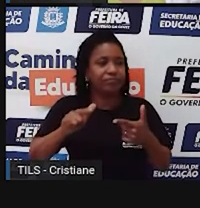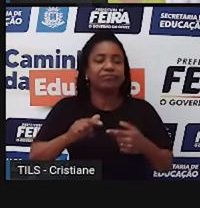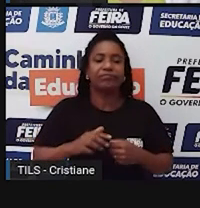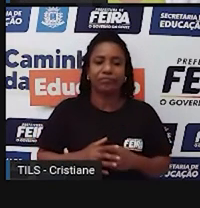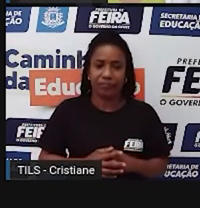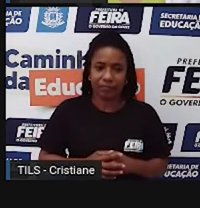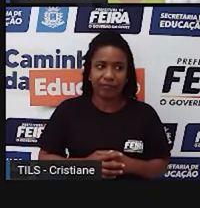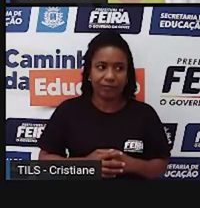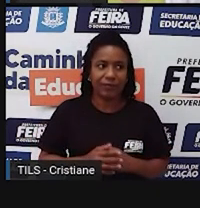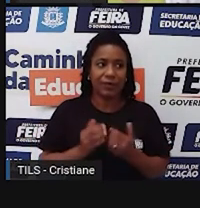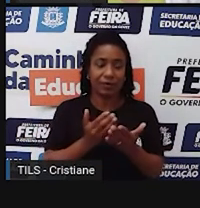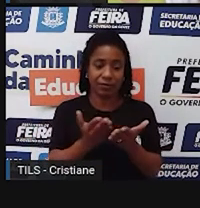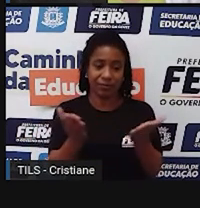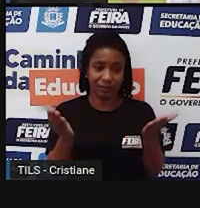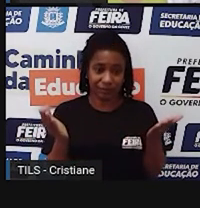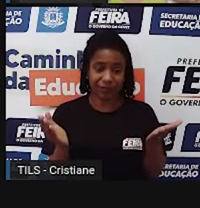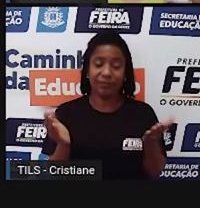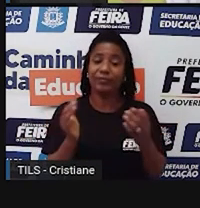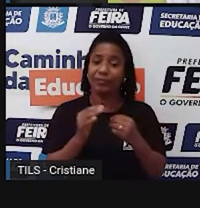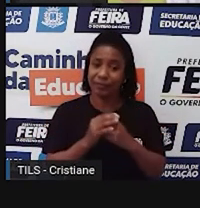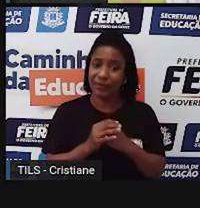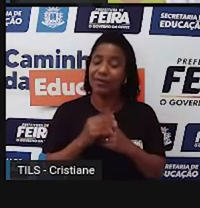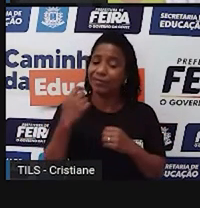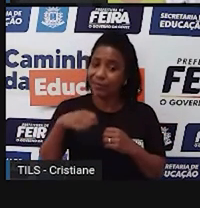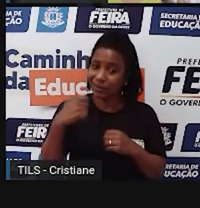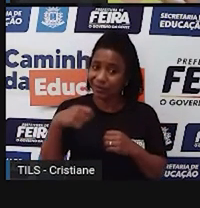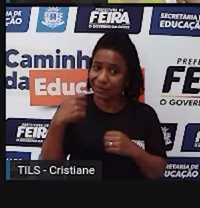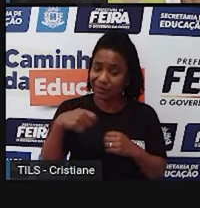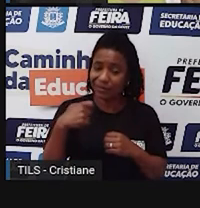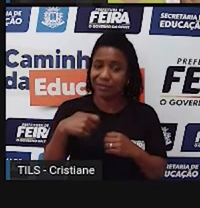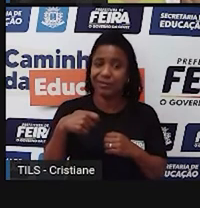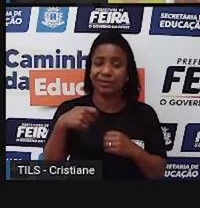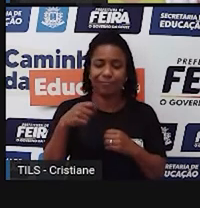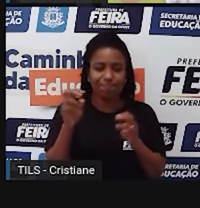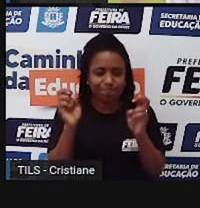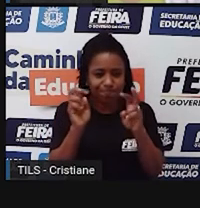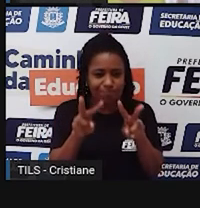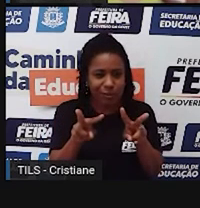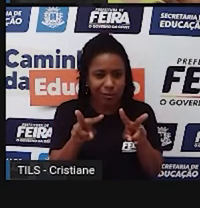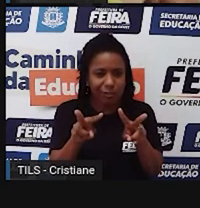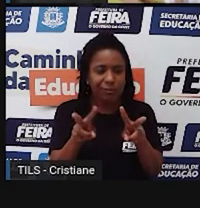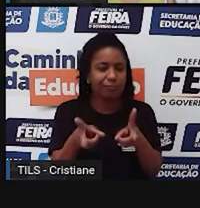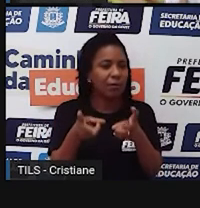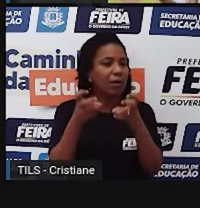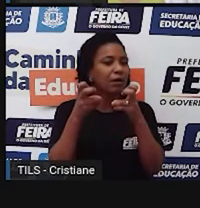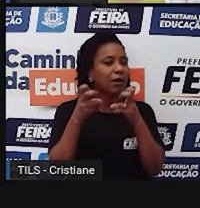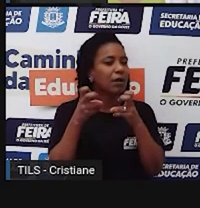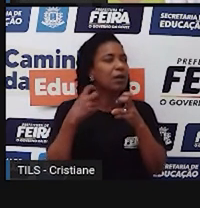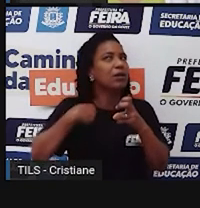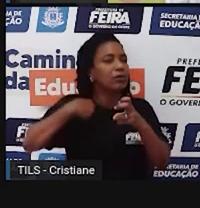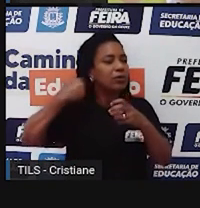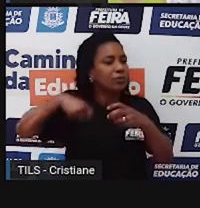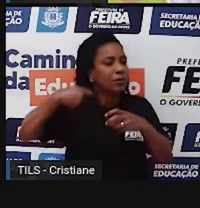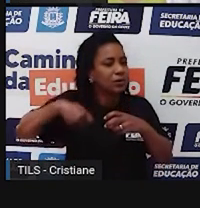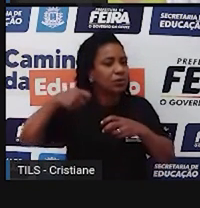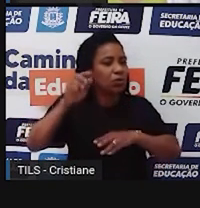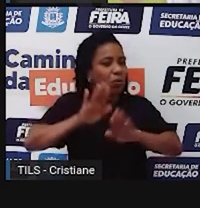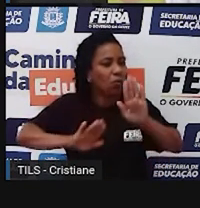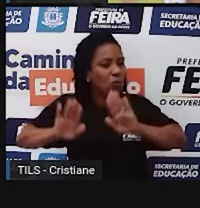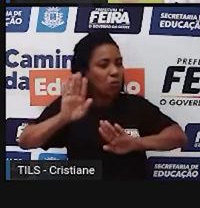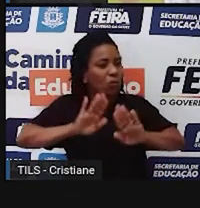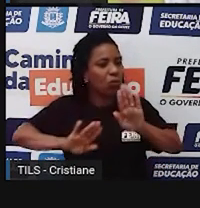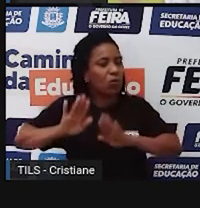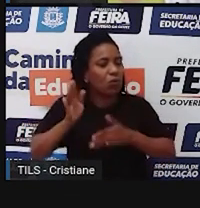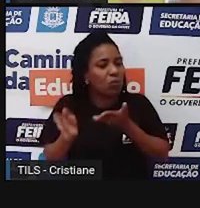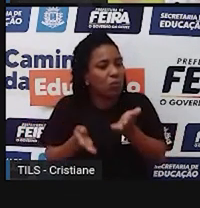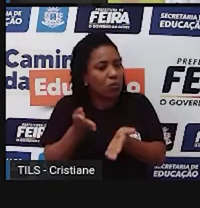entender que a gente tem que consumir com sabedoria, com racionalidade. Porque, cada